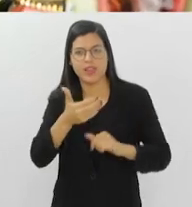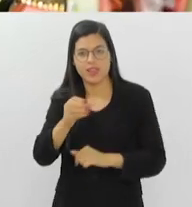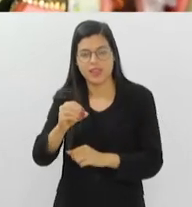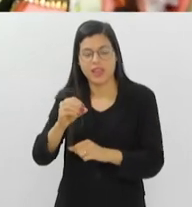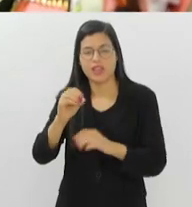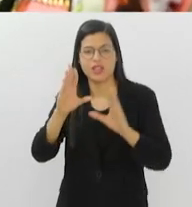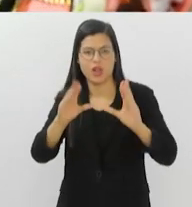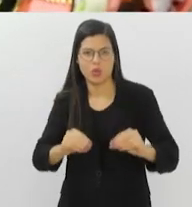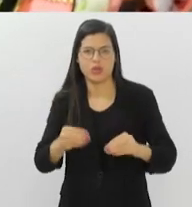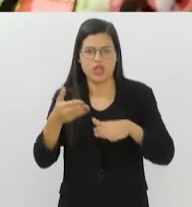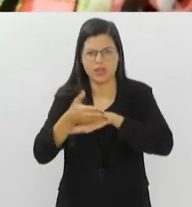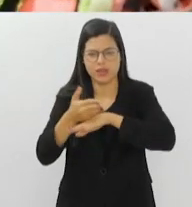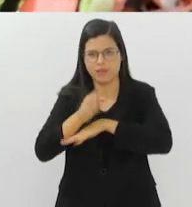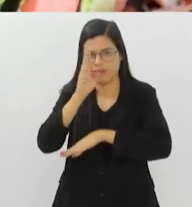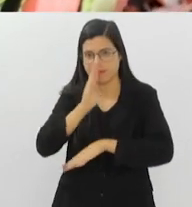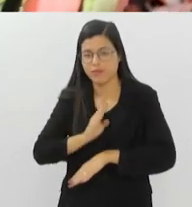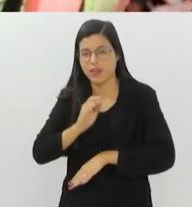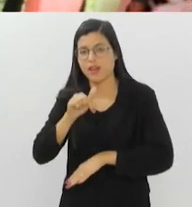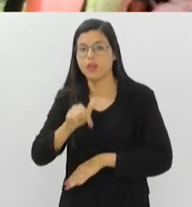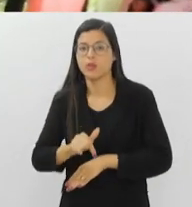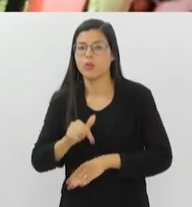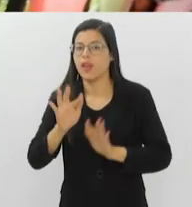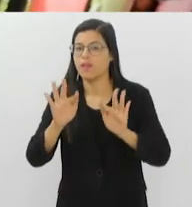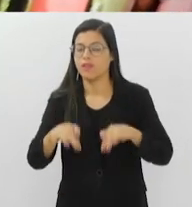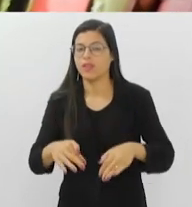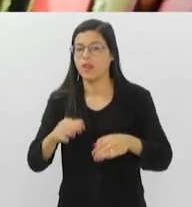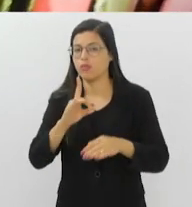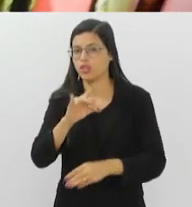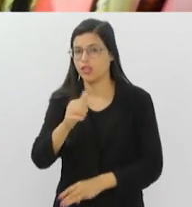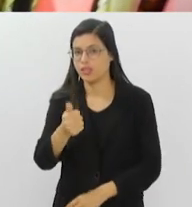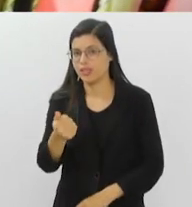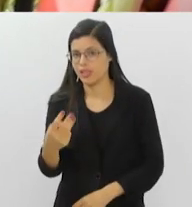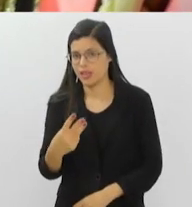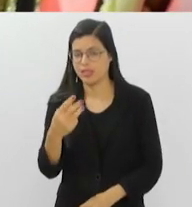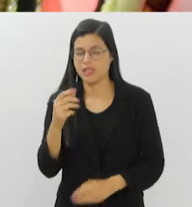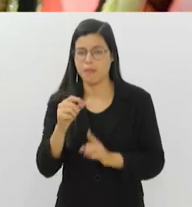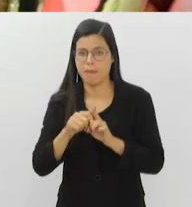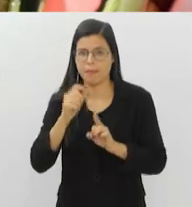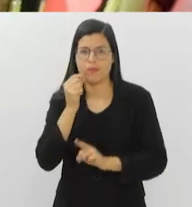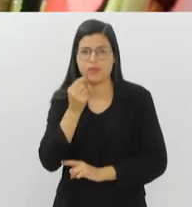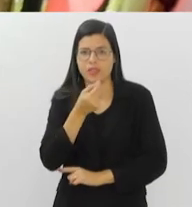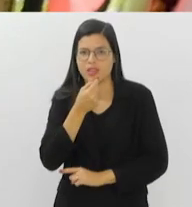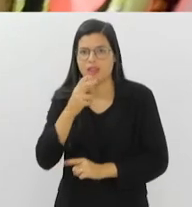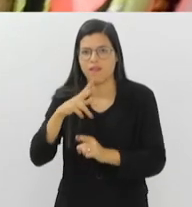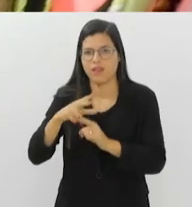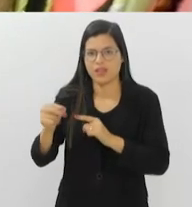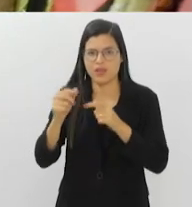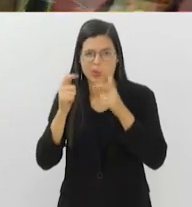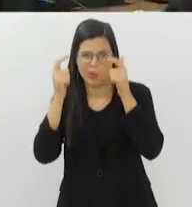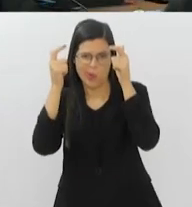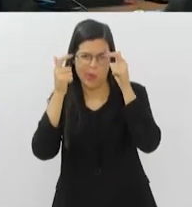gratuita. A grande final será realizada no dia 13 de setembro, quando vencedoras serão coroadas.